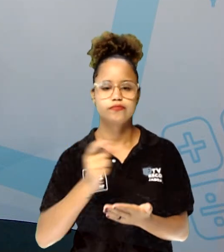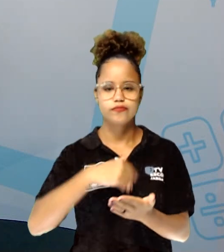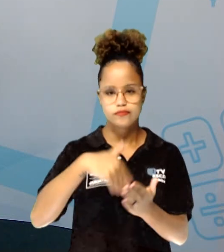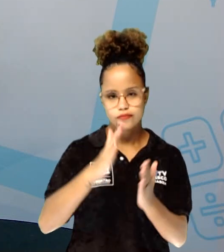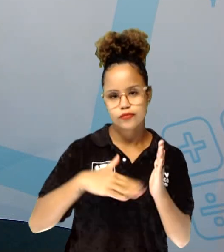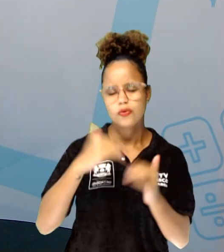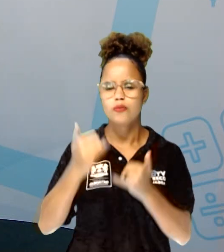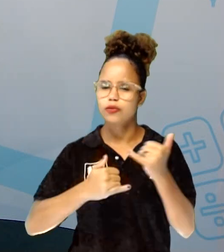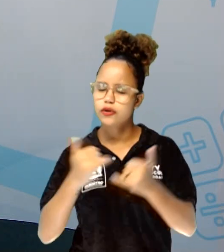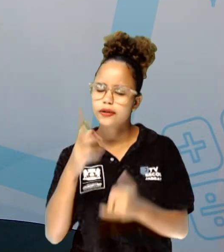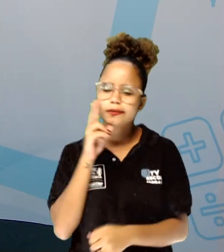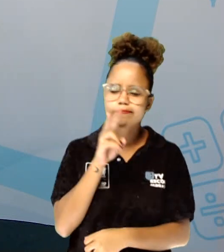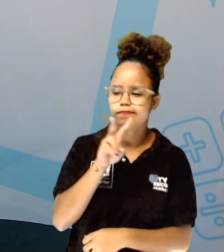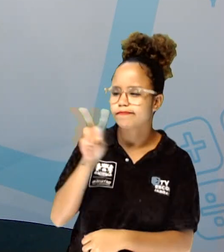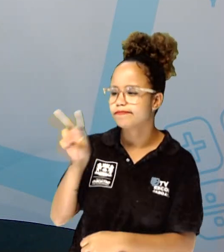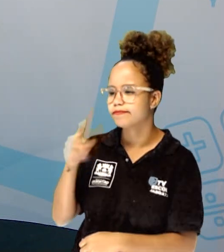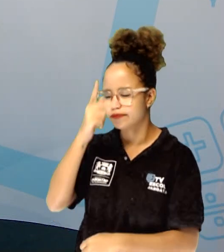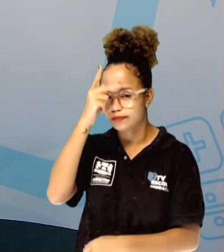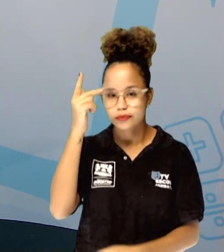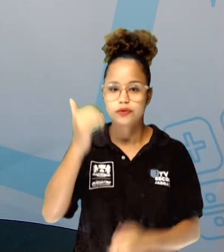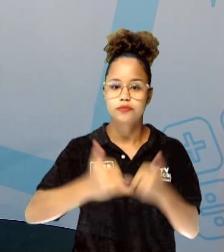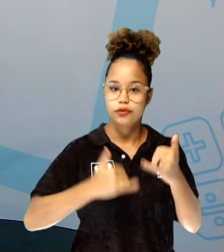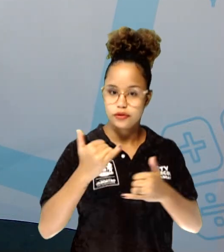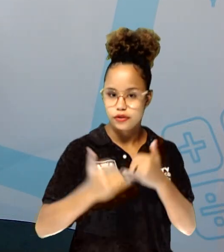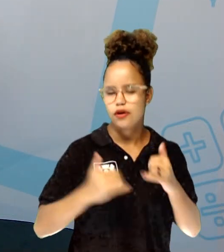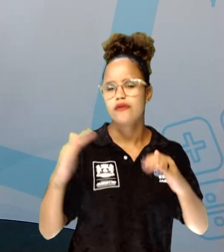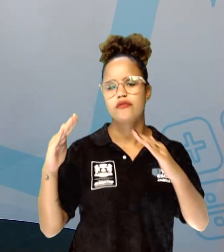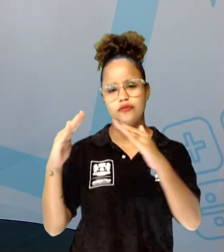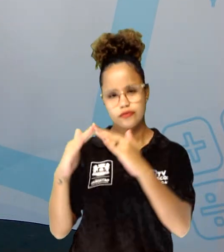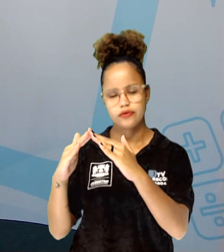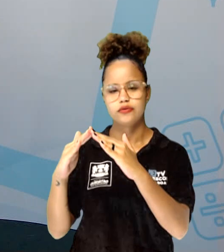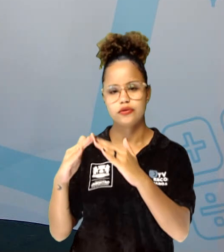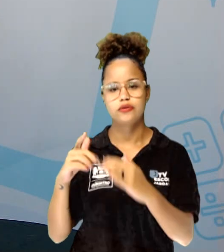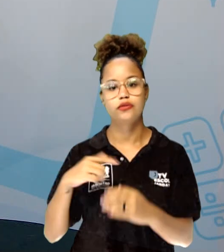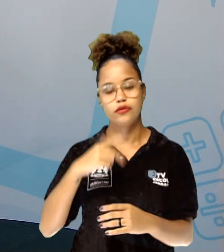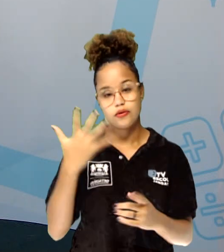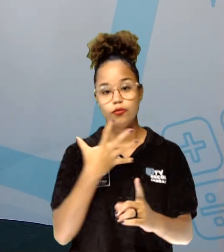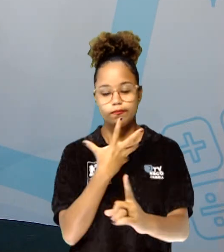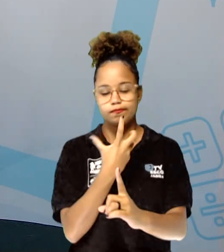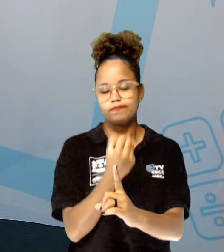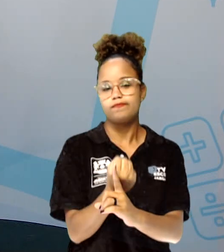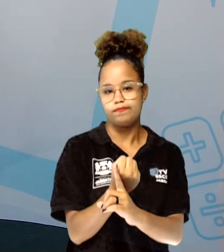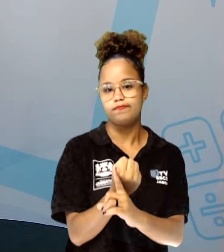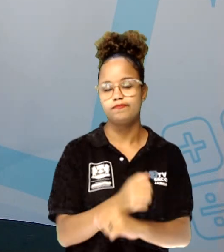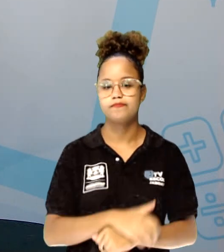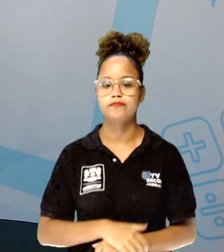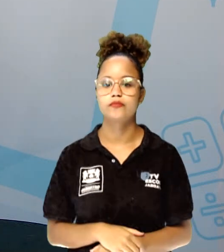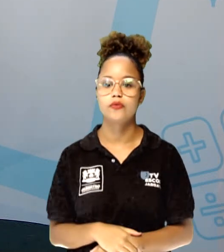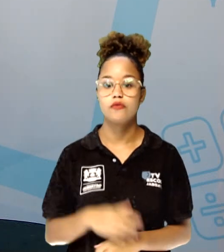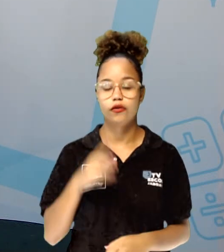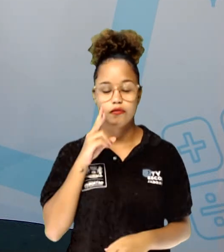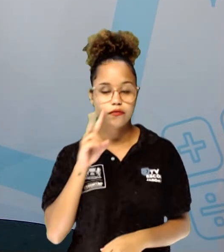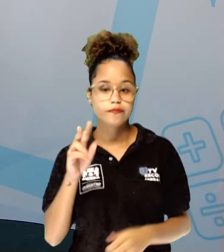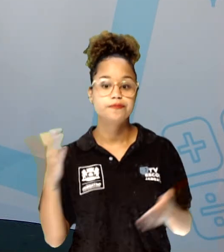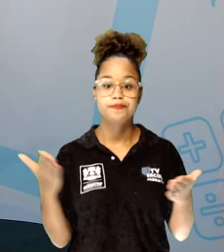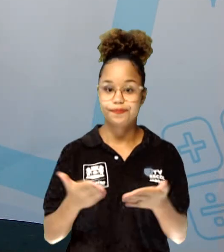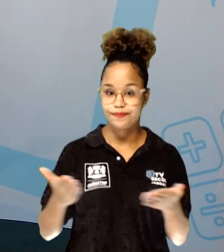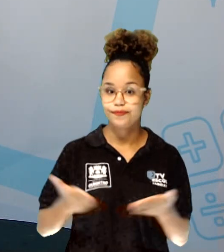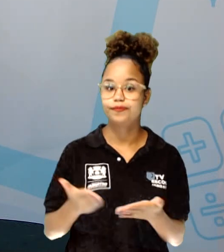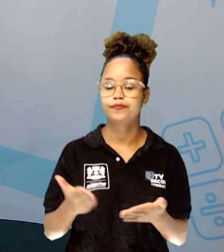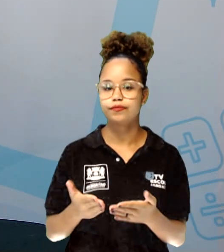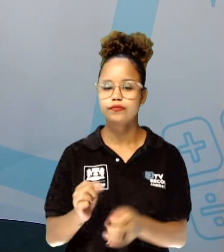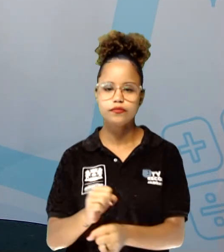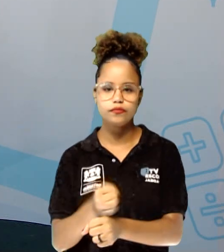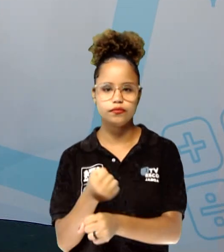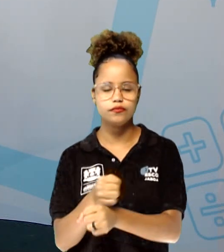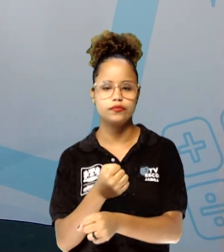observava das crianças nos quintais. Gerou, né? Inspirou essas obras dele. Que a gente vai ver agora, essas obras